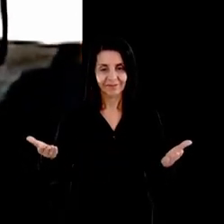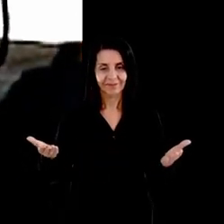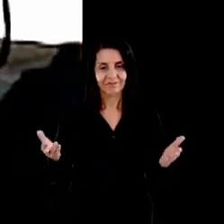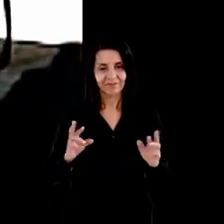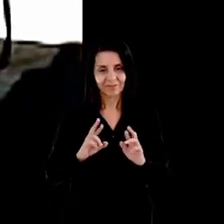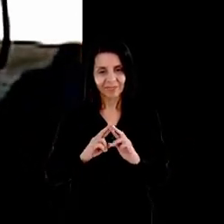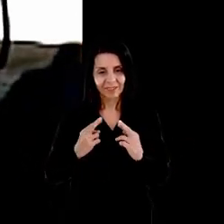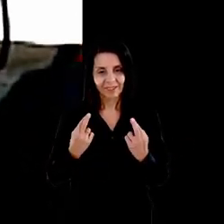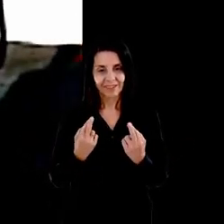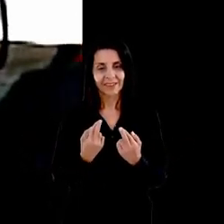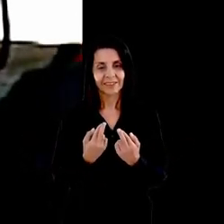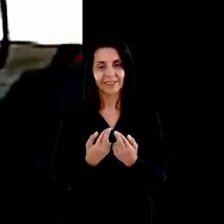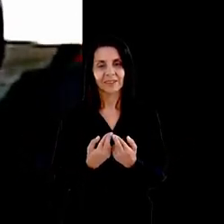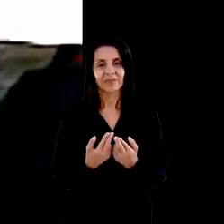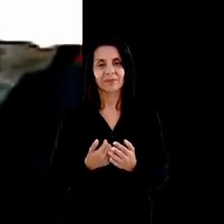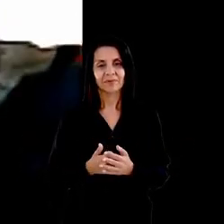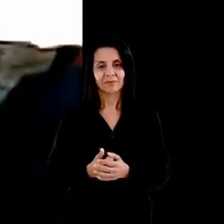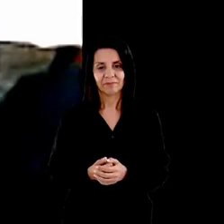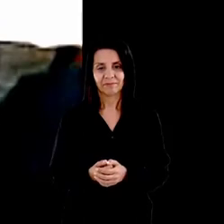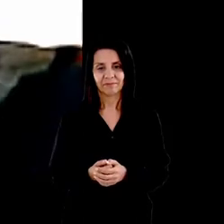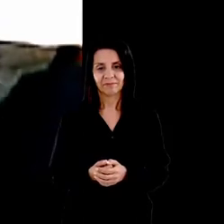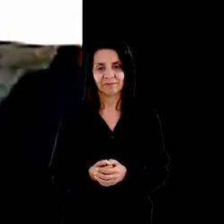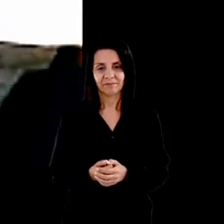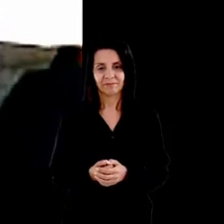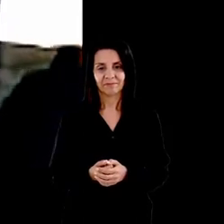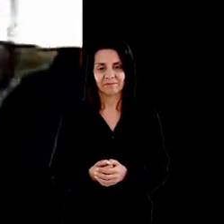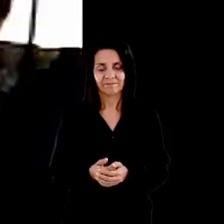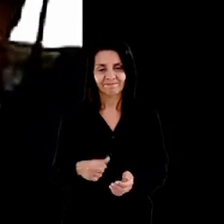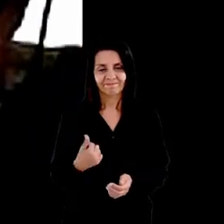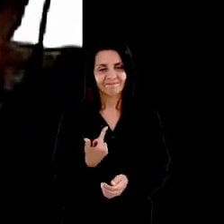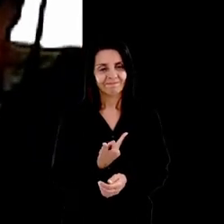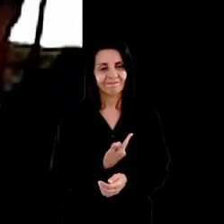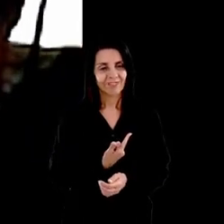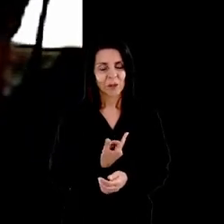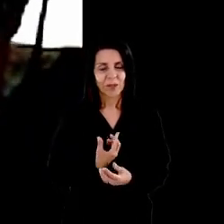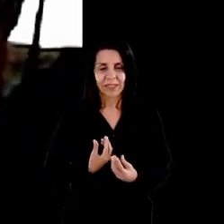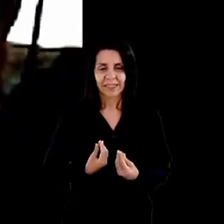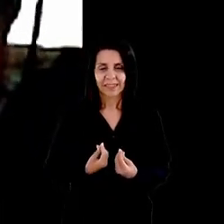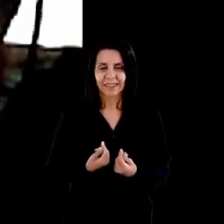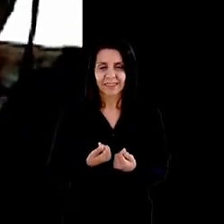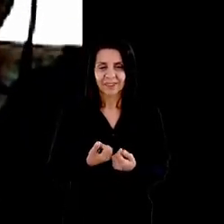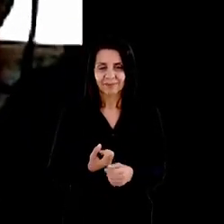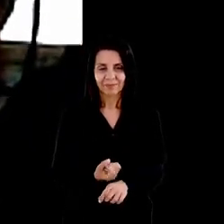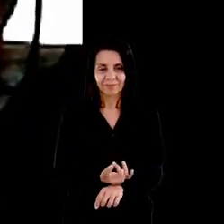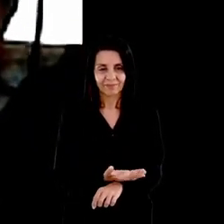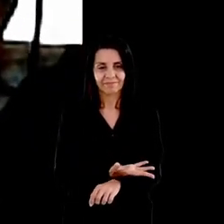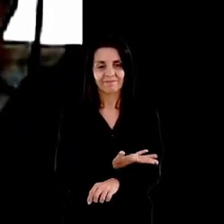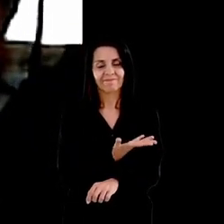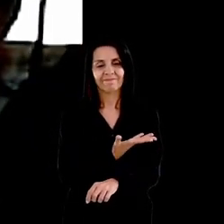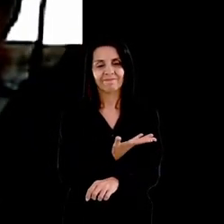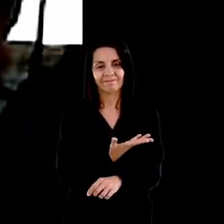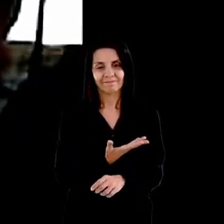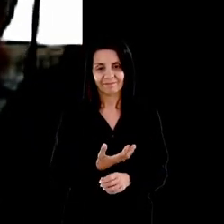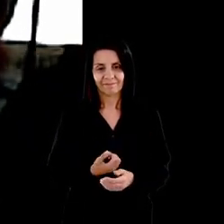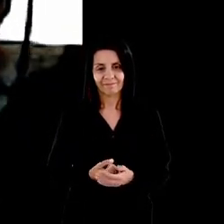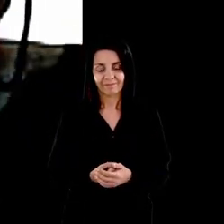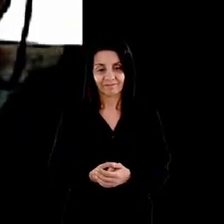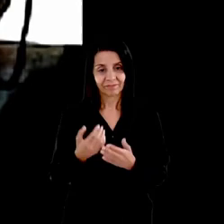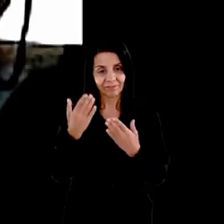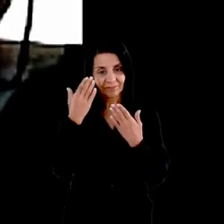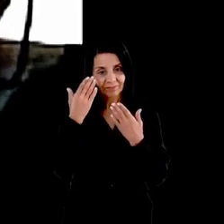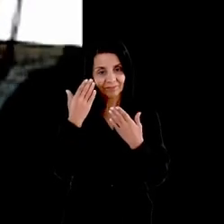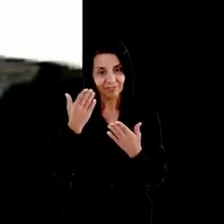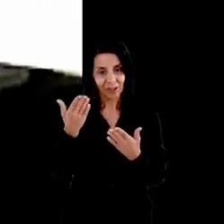e dizer que a gente já está muito sensível muito emocionado aqui agradecer o